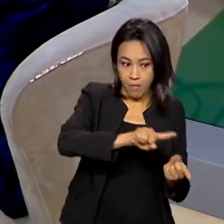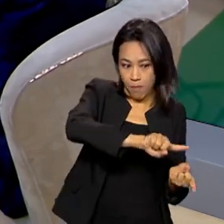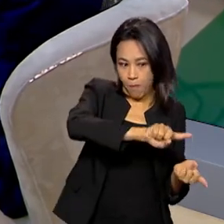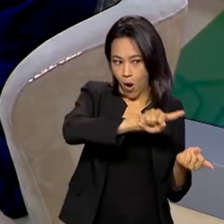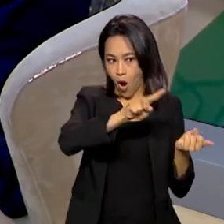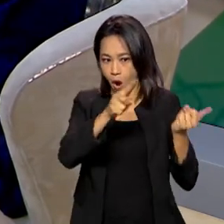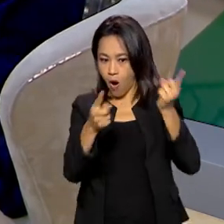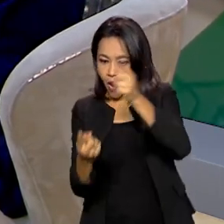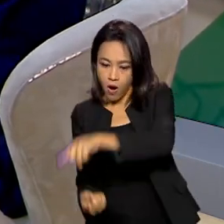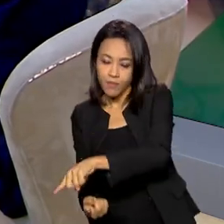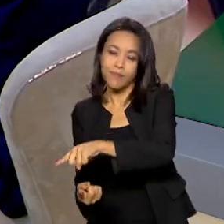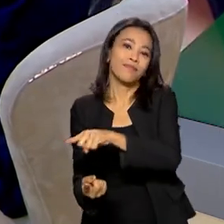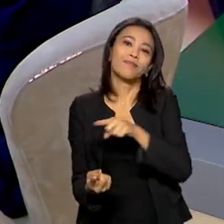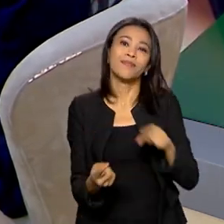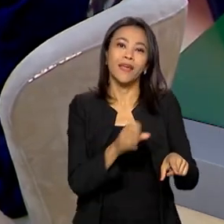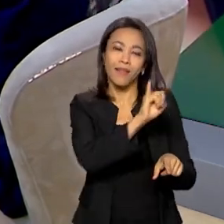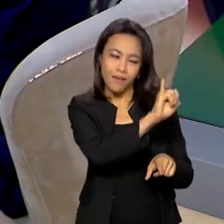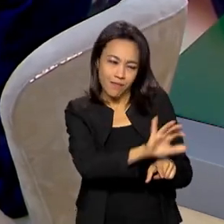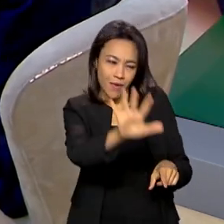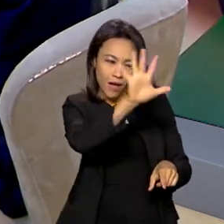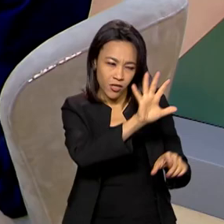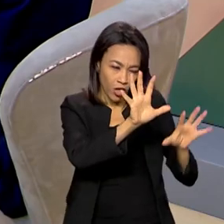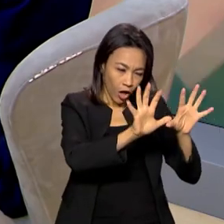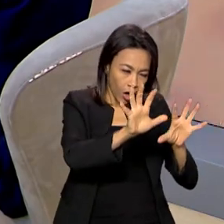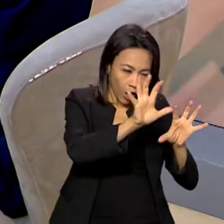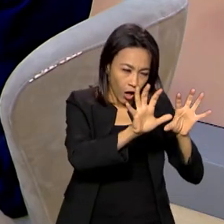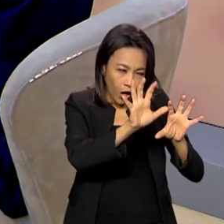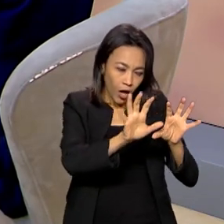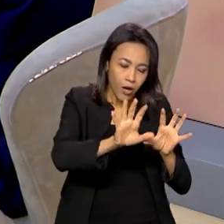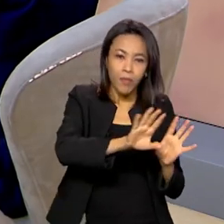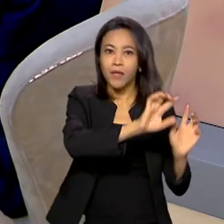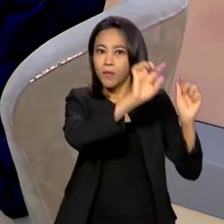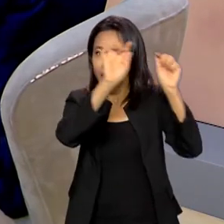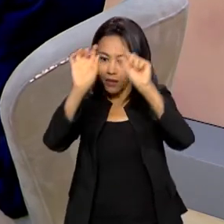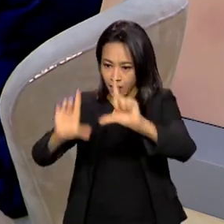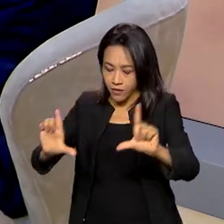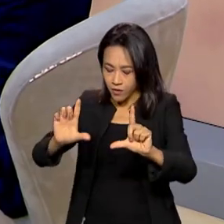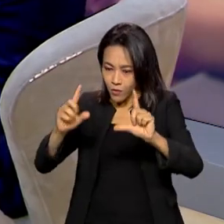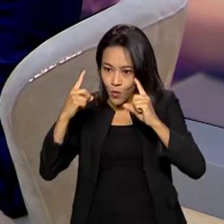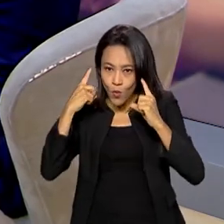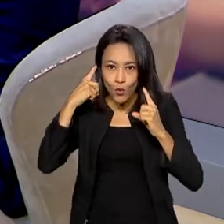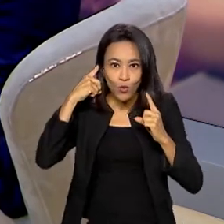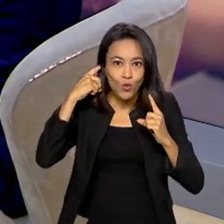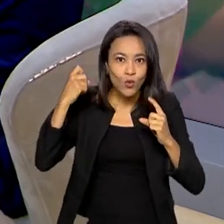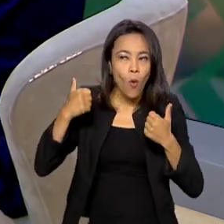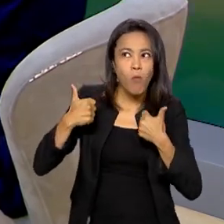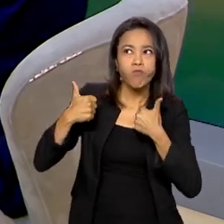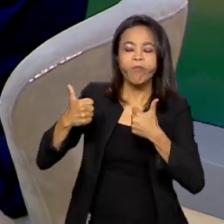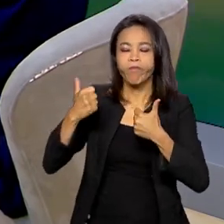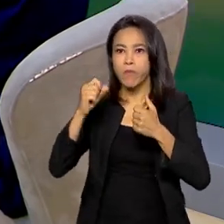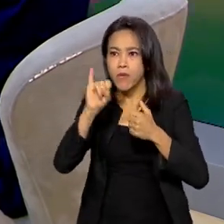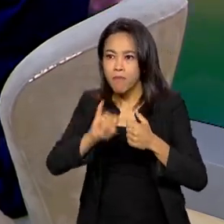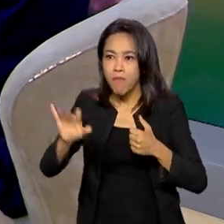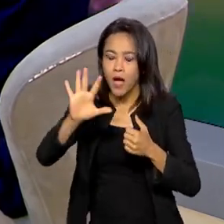de digitalização dos sinais, né? De analógico para digital tem, inclusive, incrementado, né?